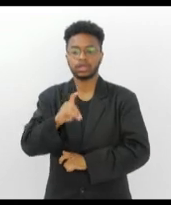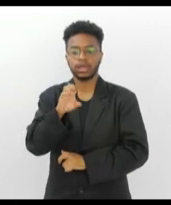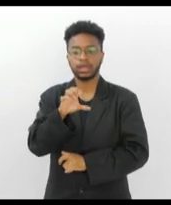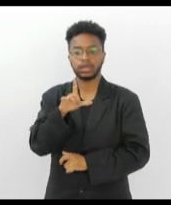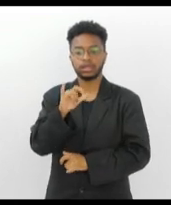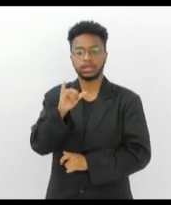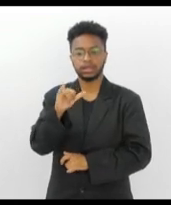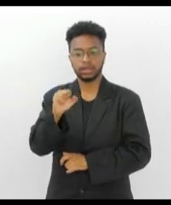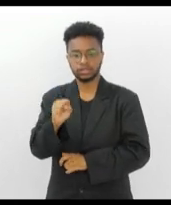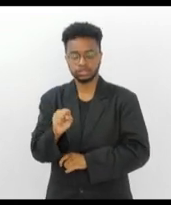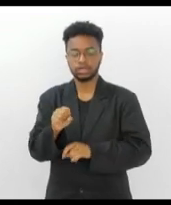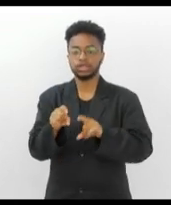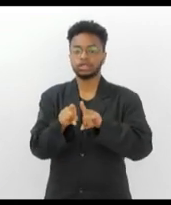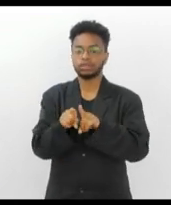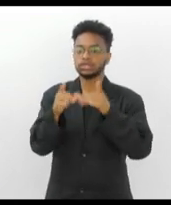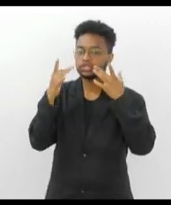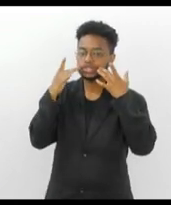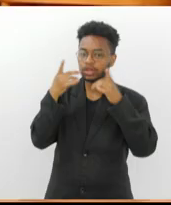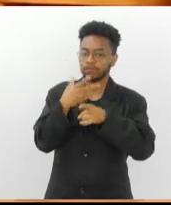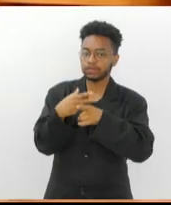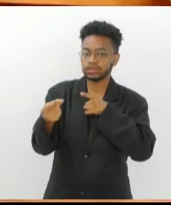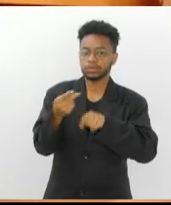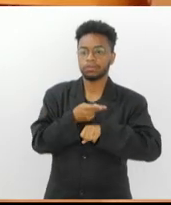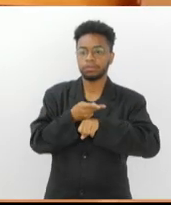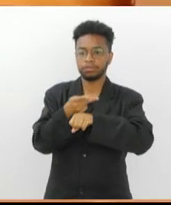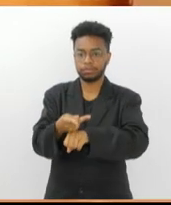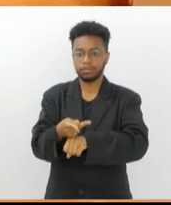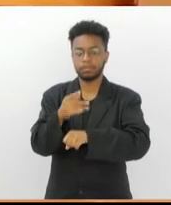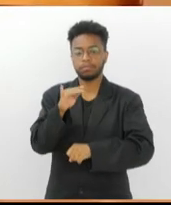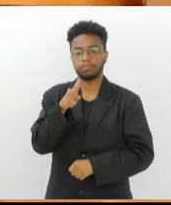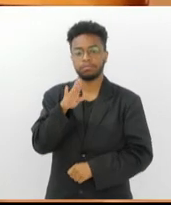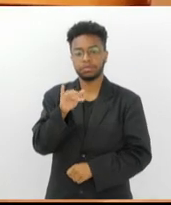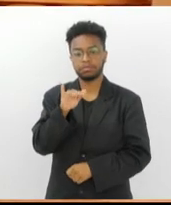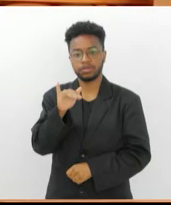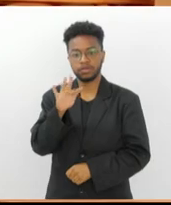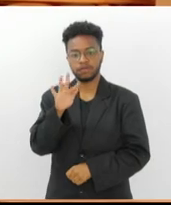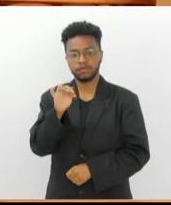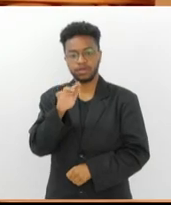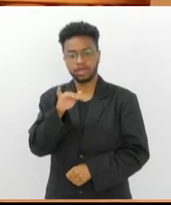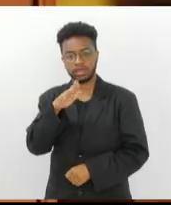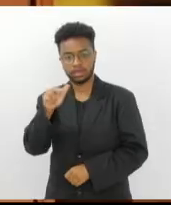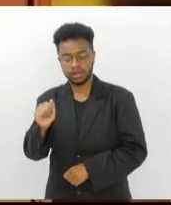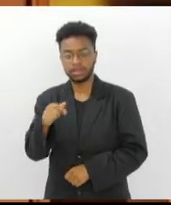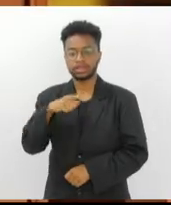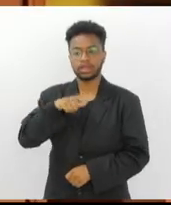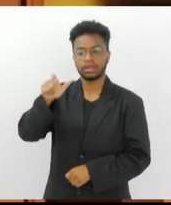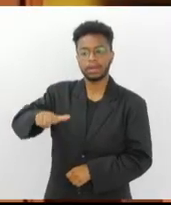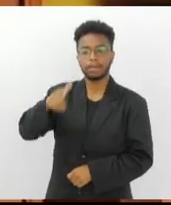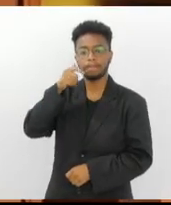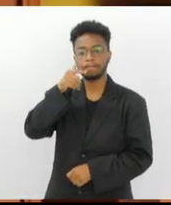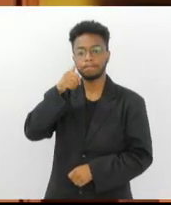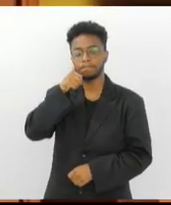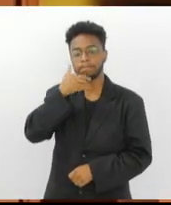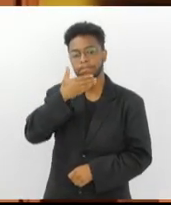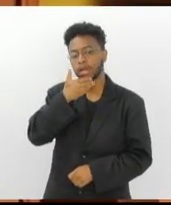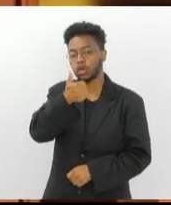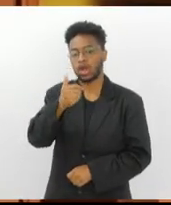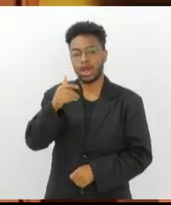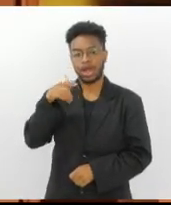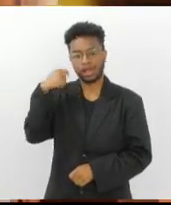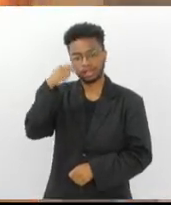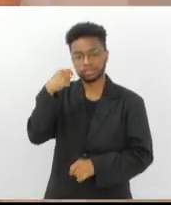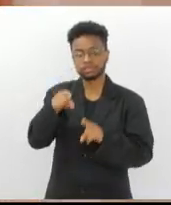Andreato, o espetáculo foi vencedor do Prêmio Bibi Ferreira nas categorias Melhor Atriz e Melhor Texto Original.